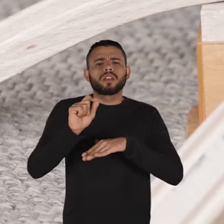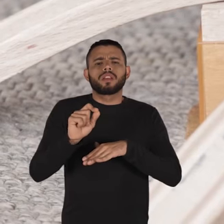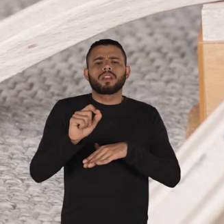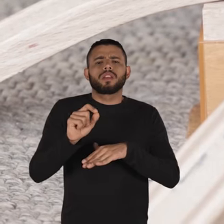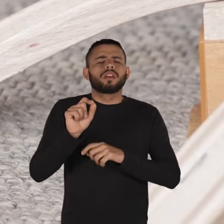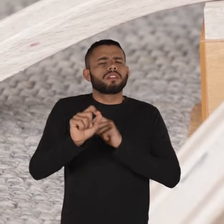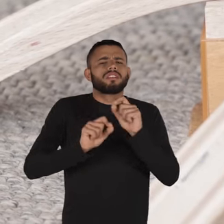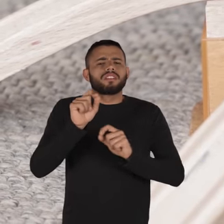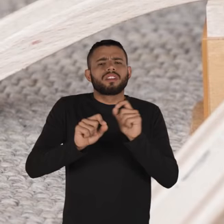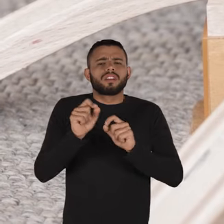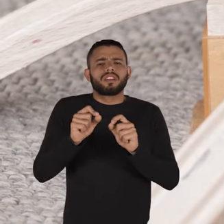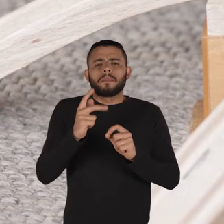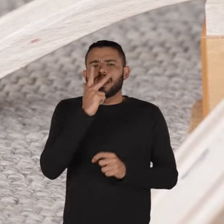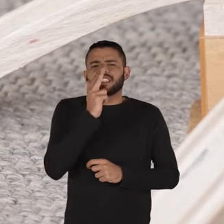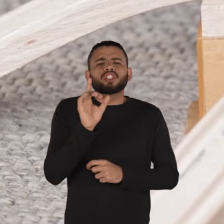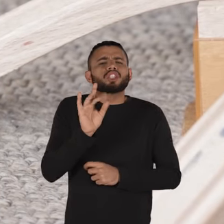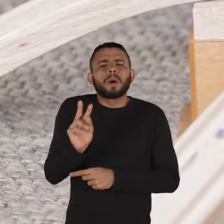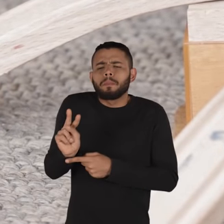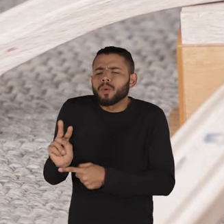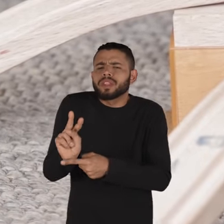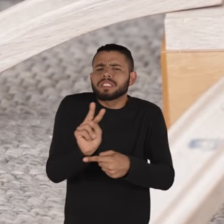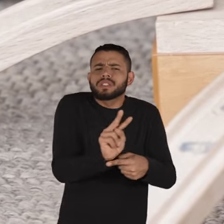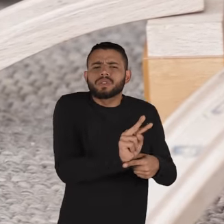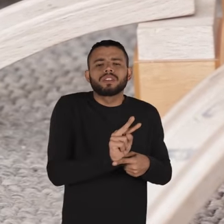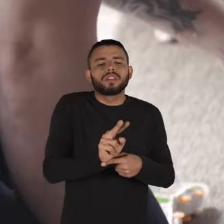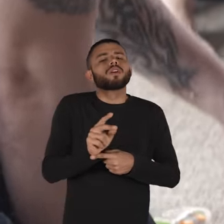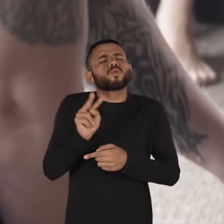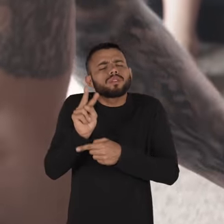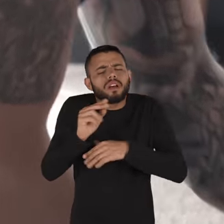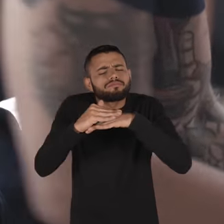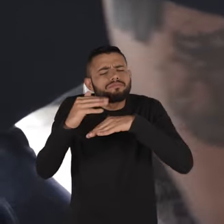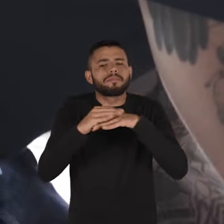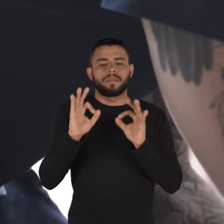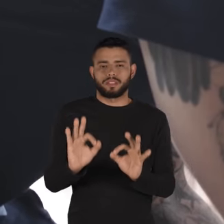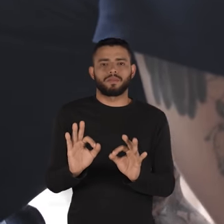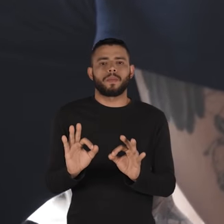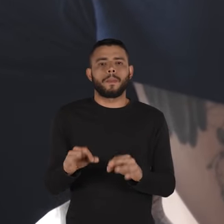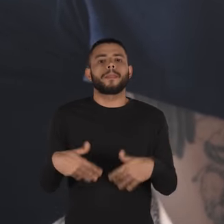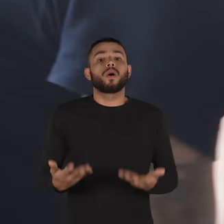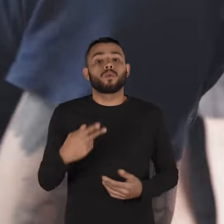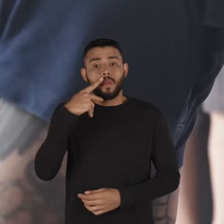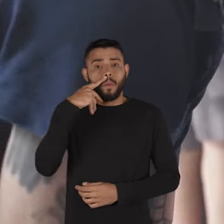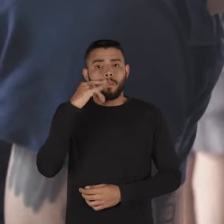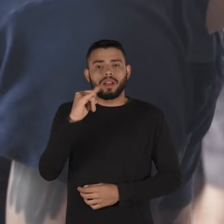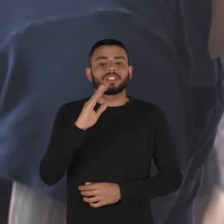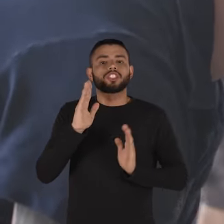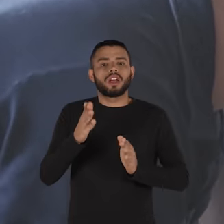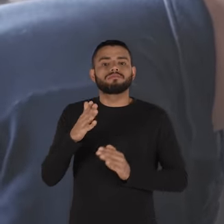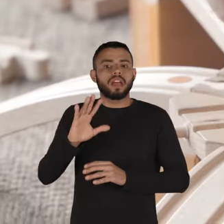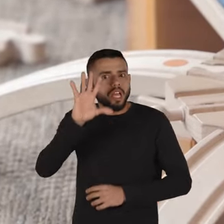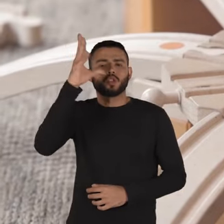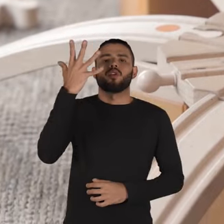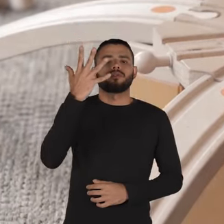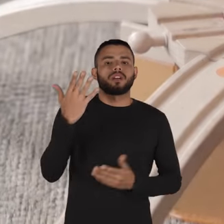deixar para trás um pouco a questão da simples proteção e passar por cuidado. Então, já não é um pai que entra e